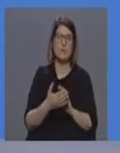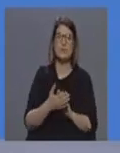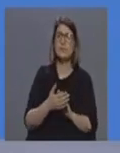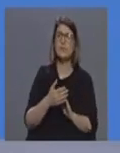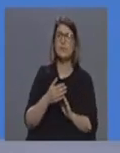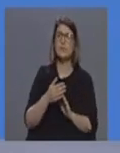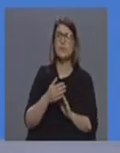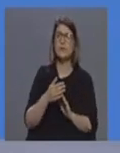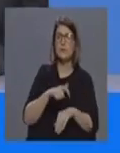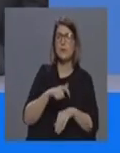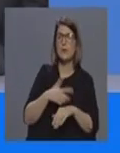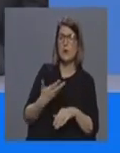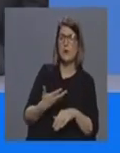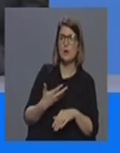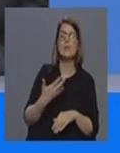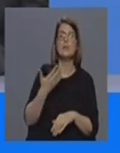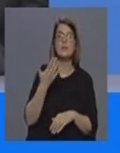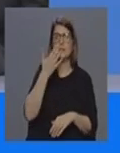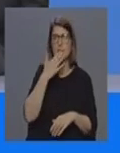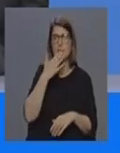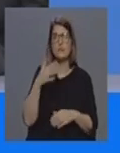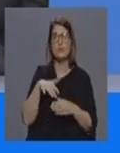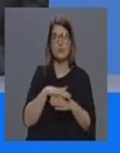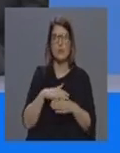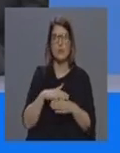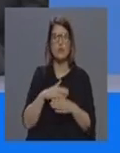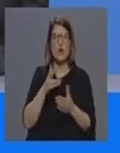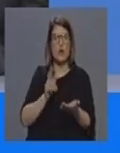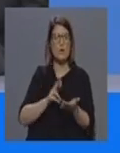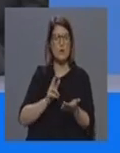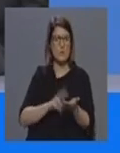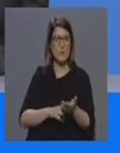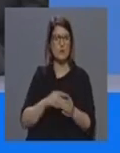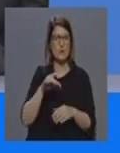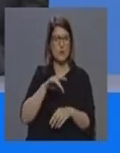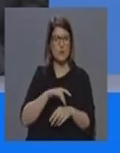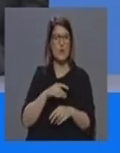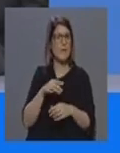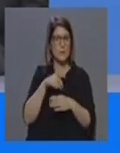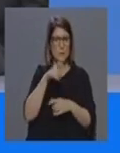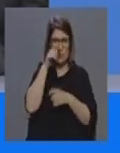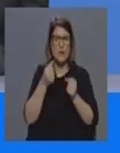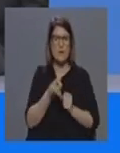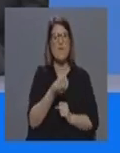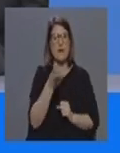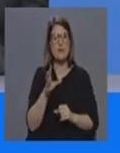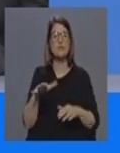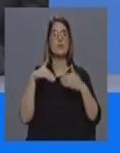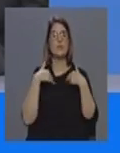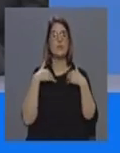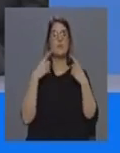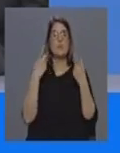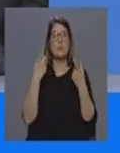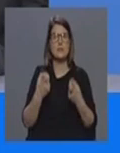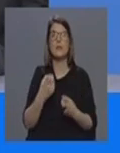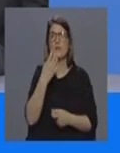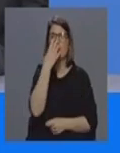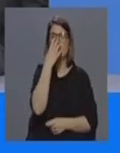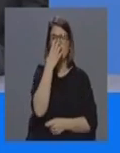momento se surgirem vários casos confirmados de doença que necessitem de internamento e de ventilação